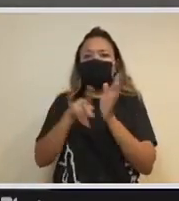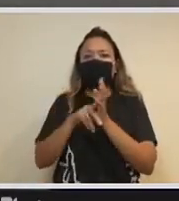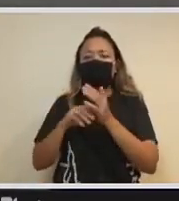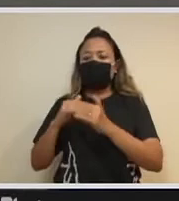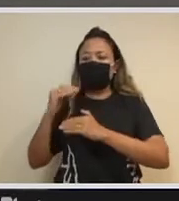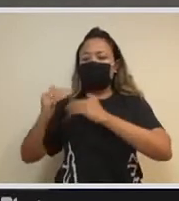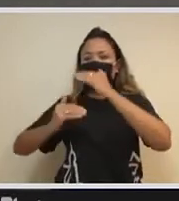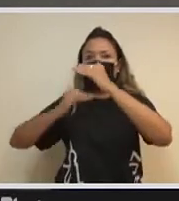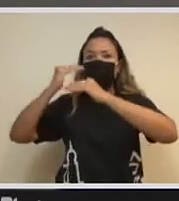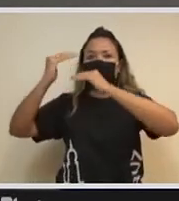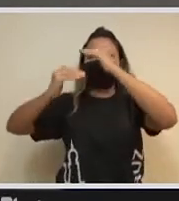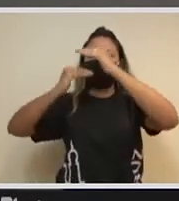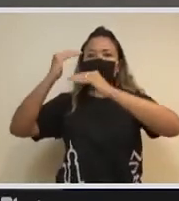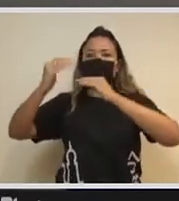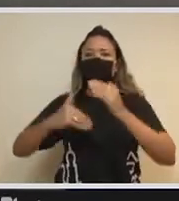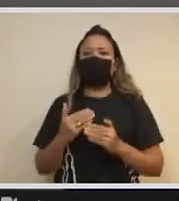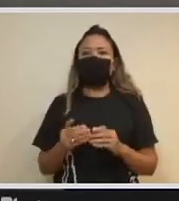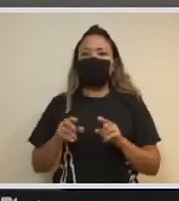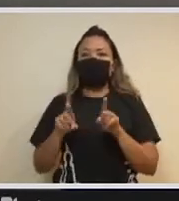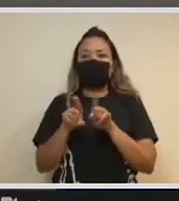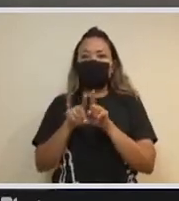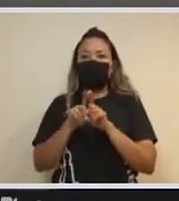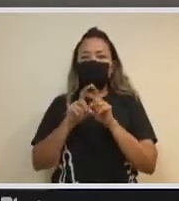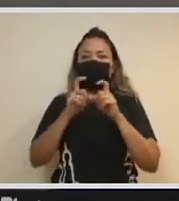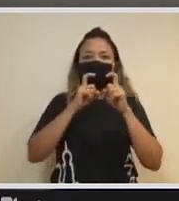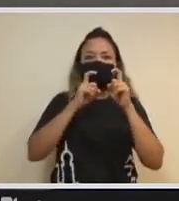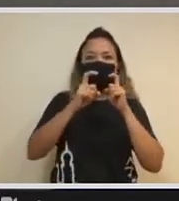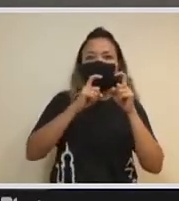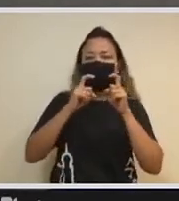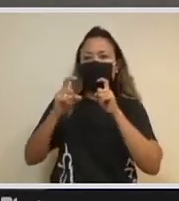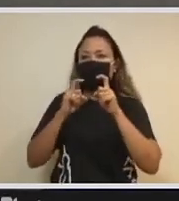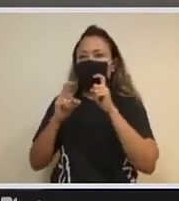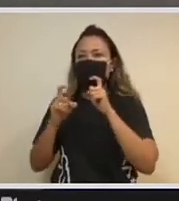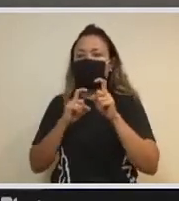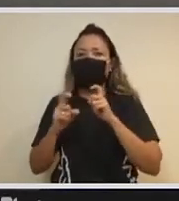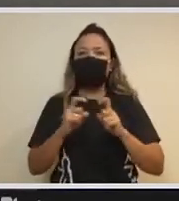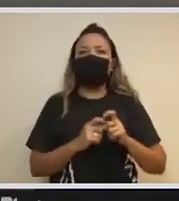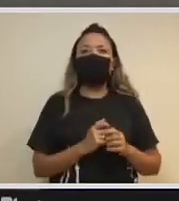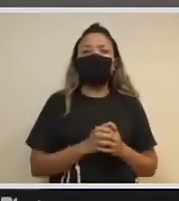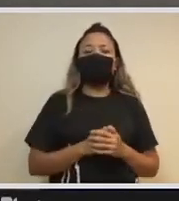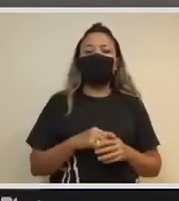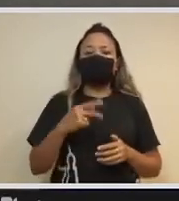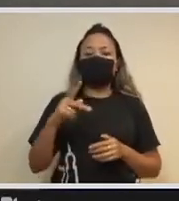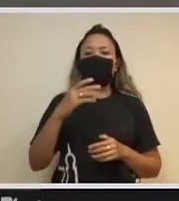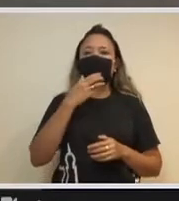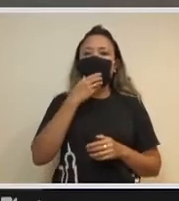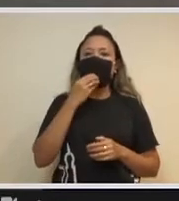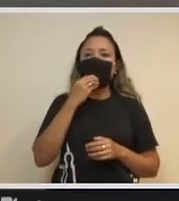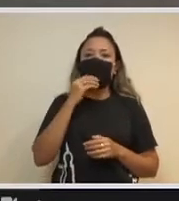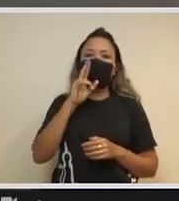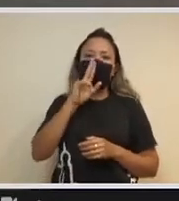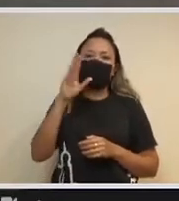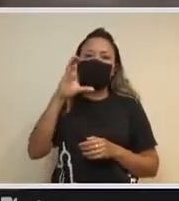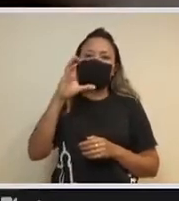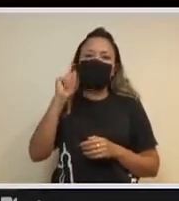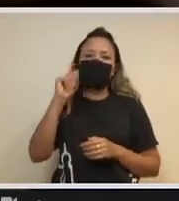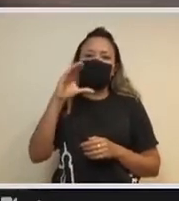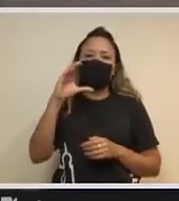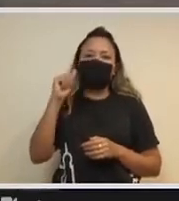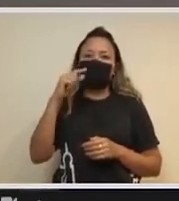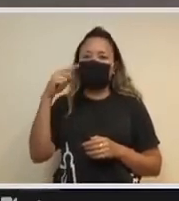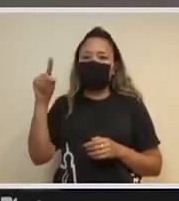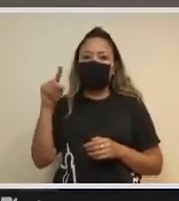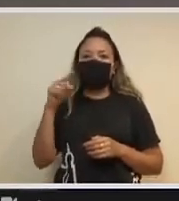envolvendo as áreas de relações institucionais. E, Cacá, você é um parceiro